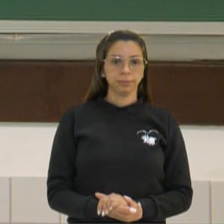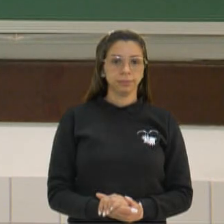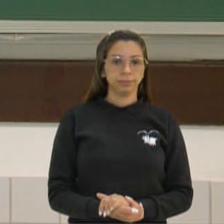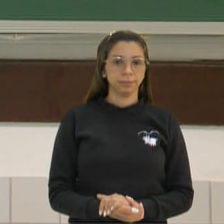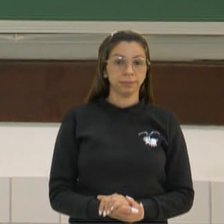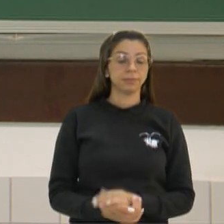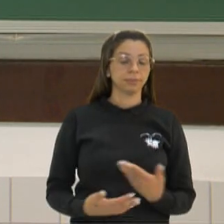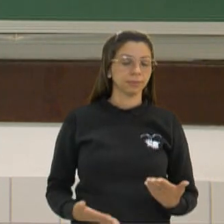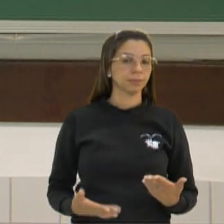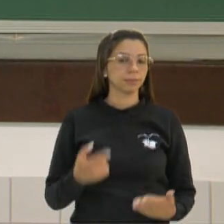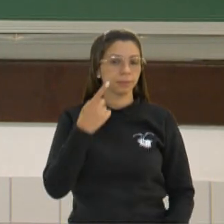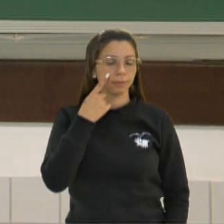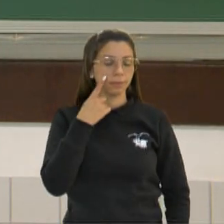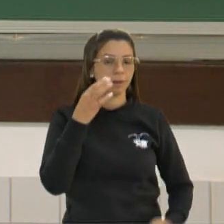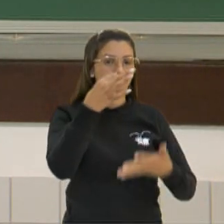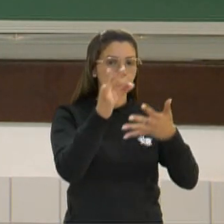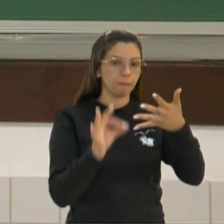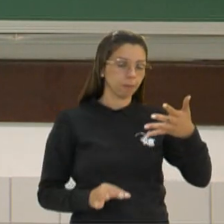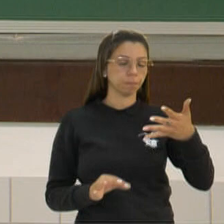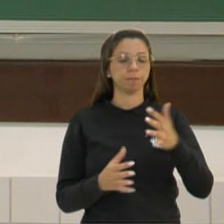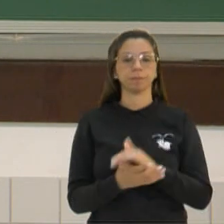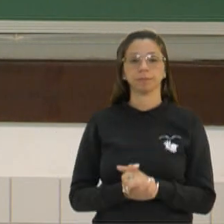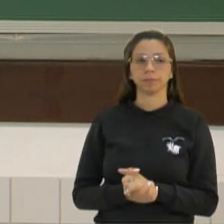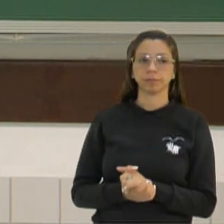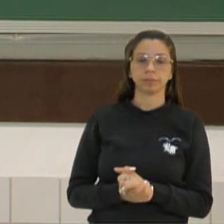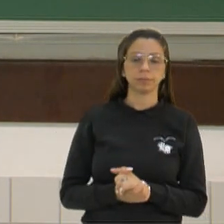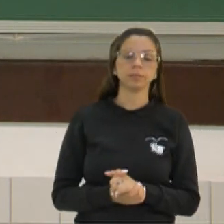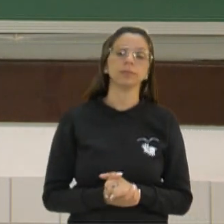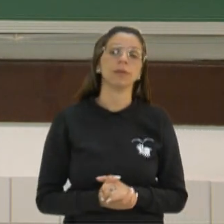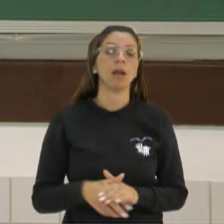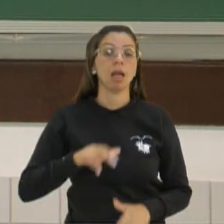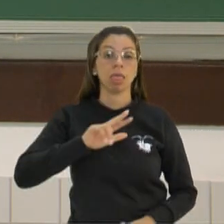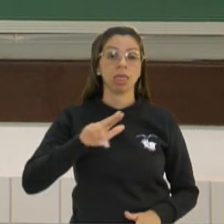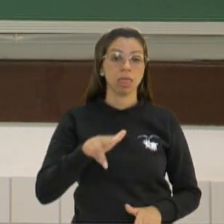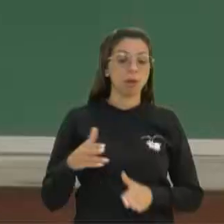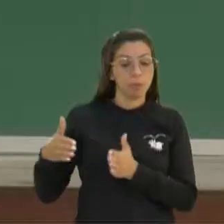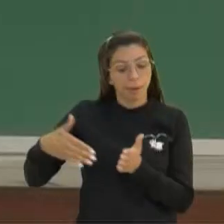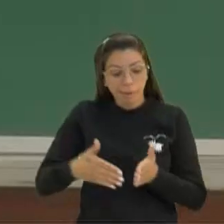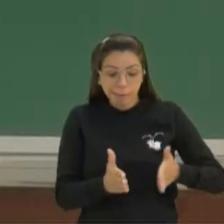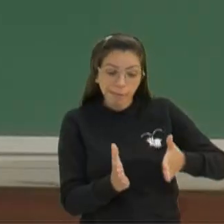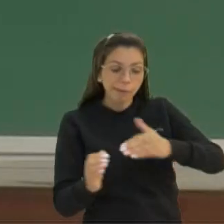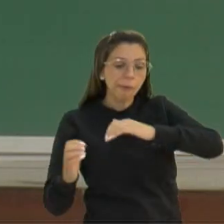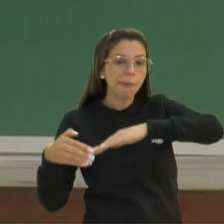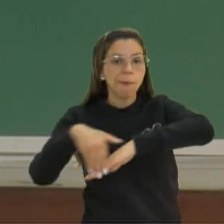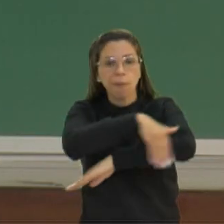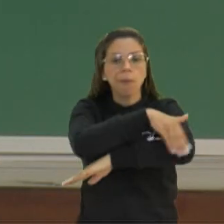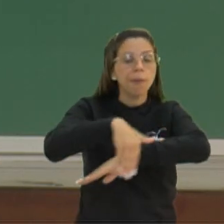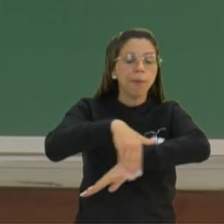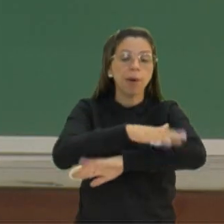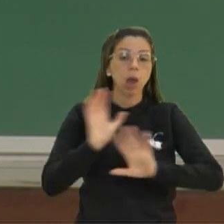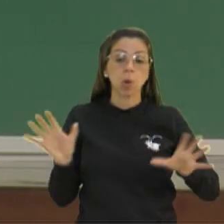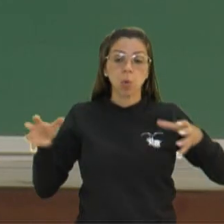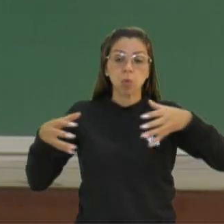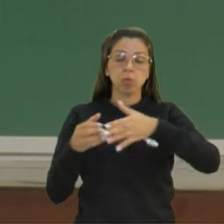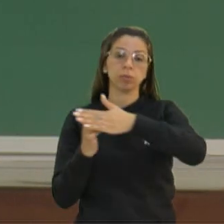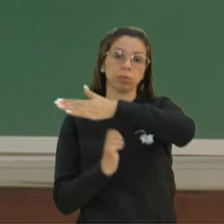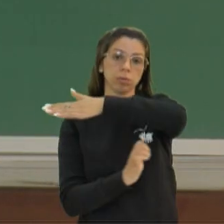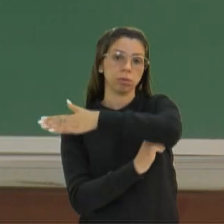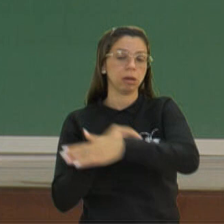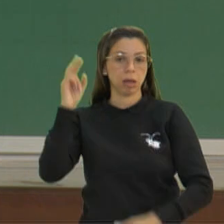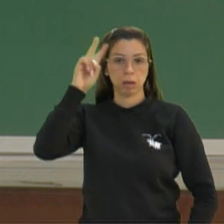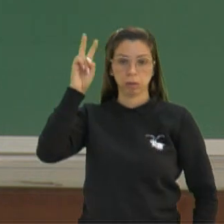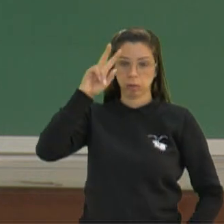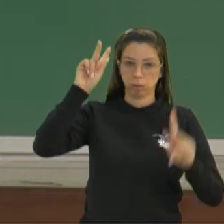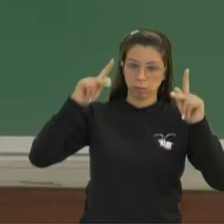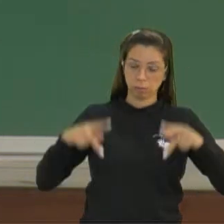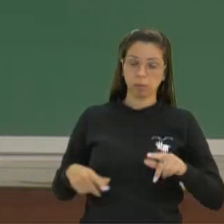E aí, pessoal, vamos lá? Correção do nosso segundo quiz. Ela não é uma estrada, é o maior conjunto de obras da história da humanidade e grande